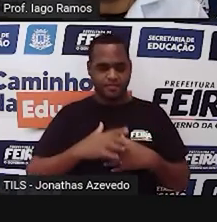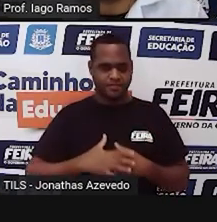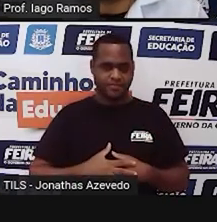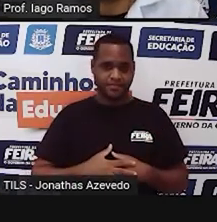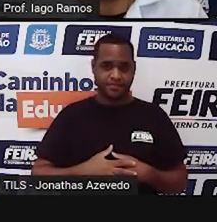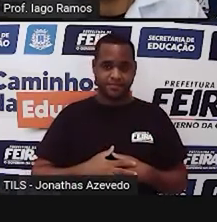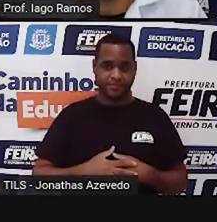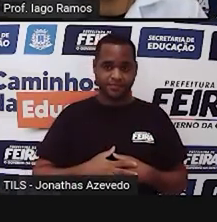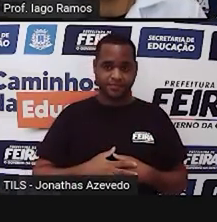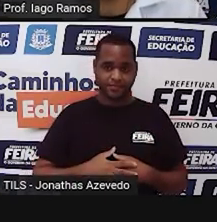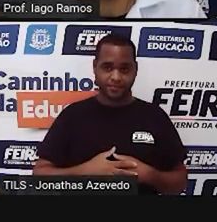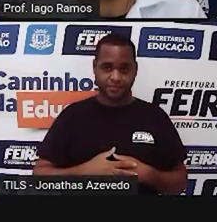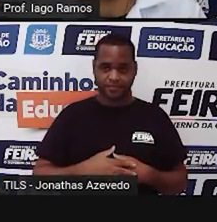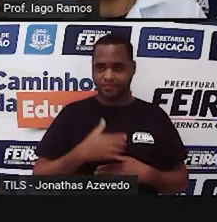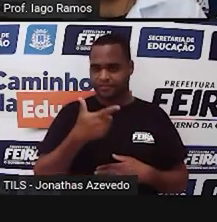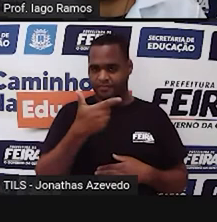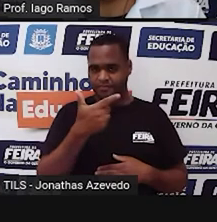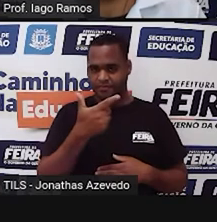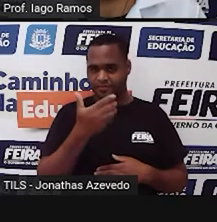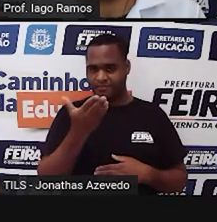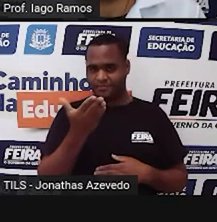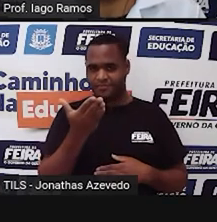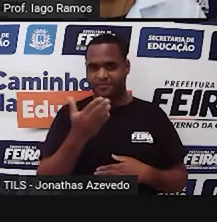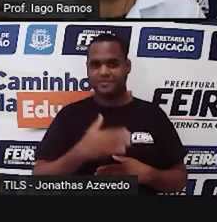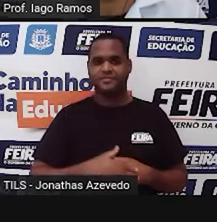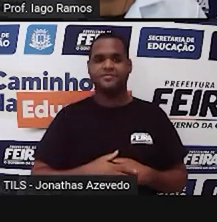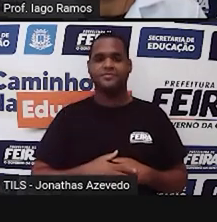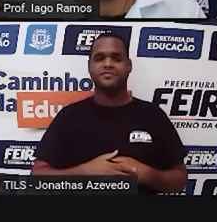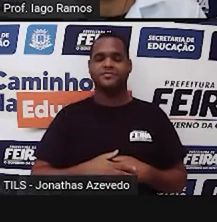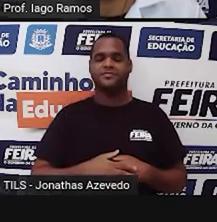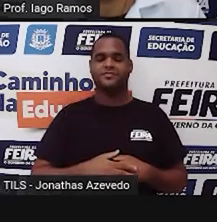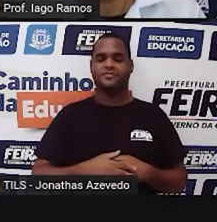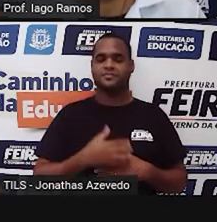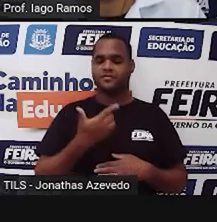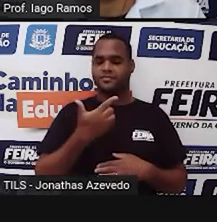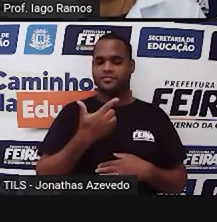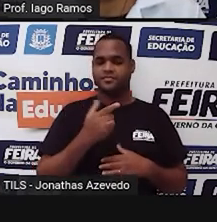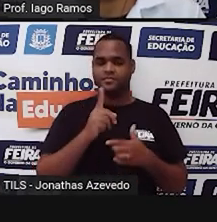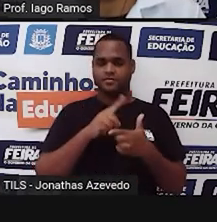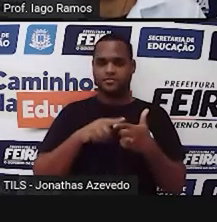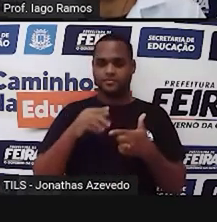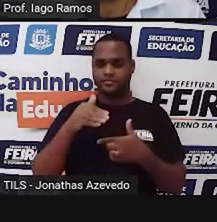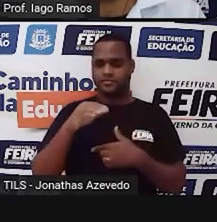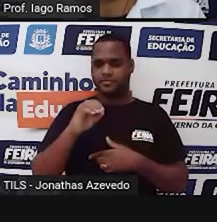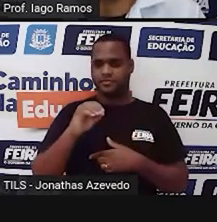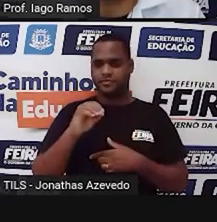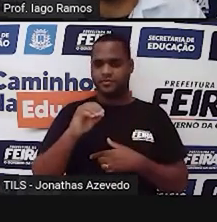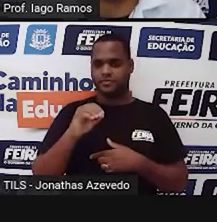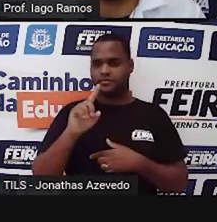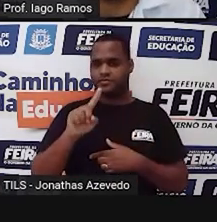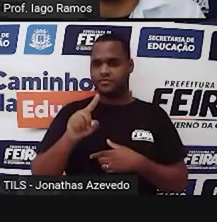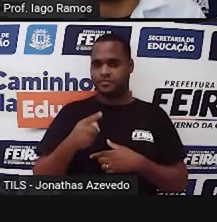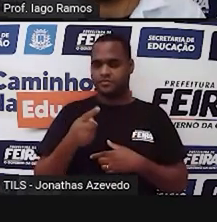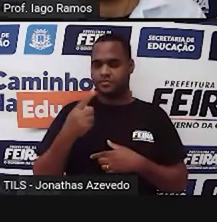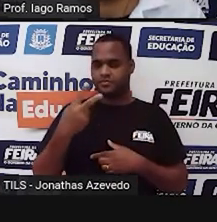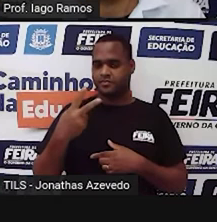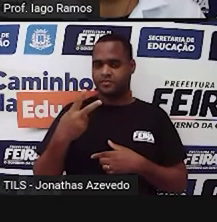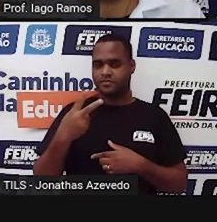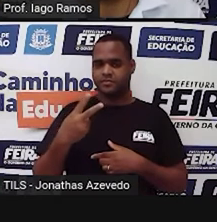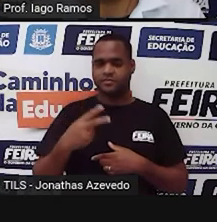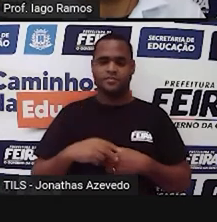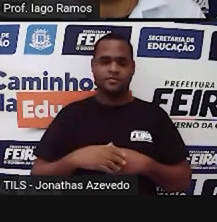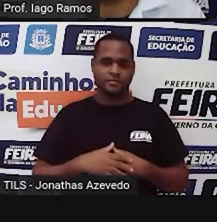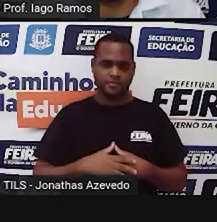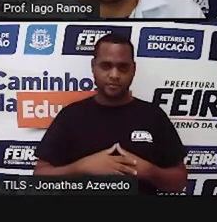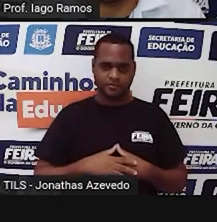Olha lá, olha lá, olha lá, 12 dividido por 10 dá 1,2, um